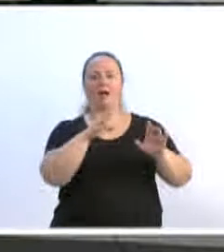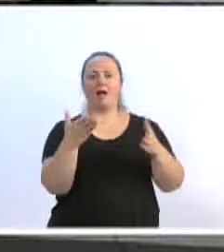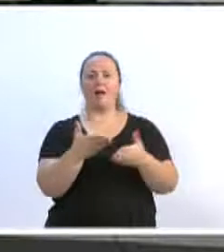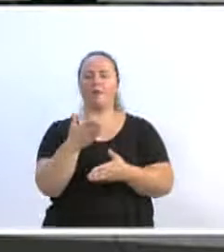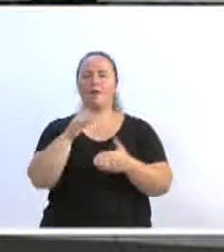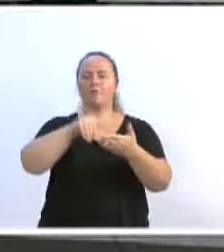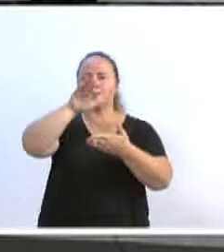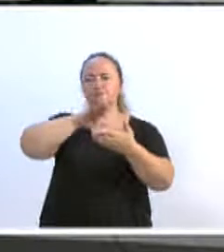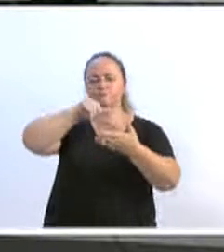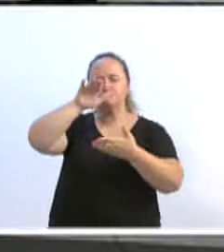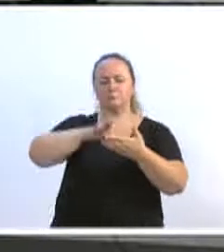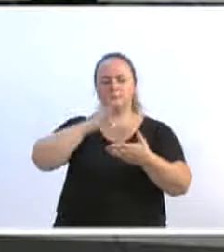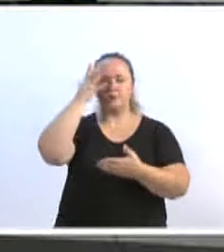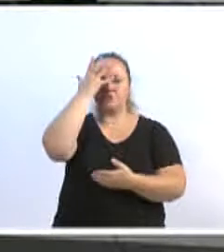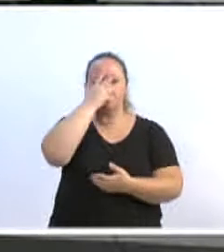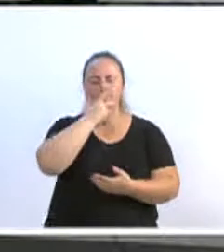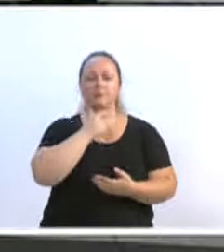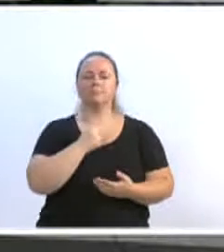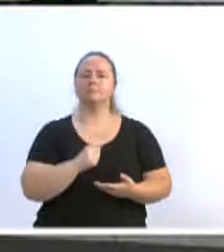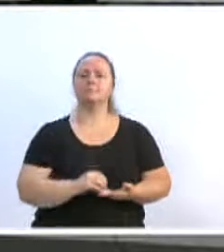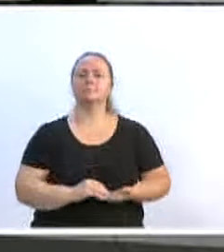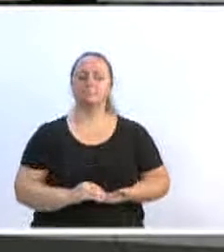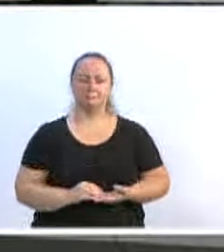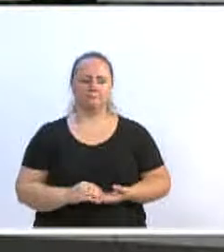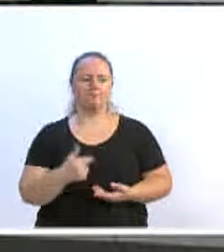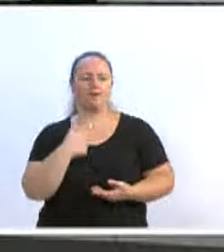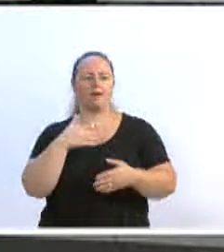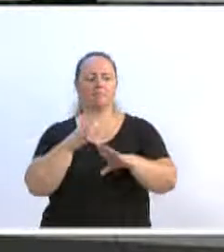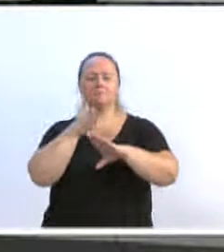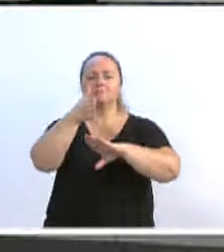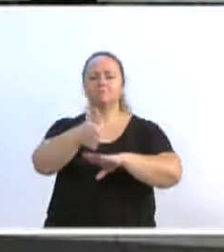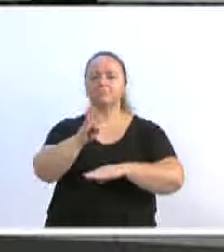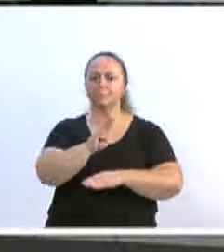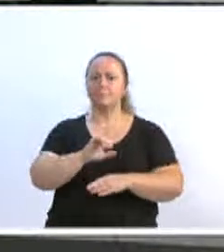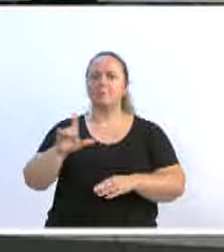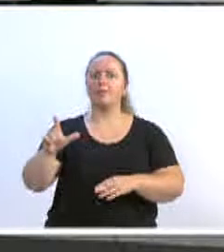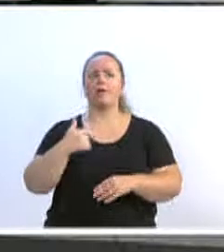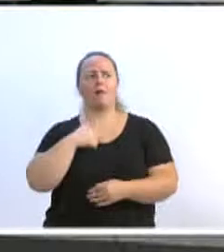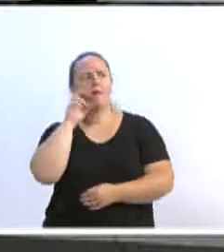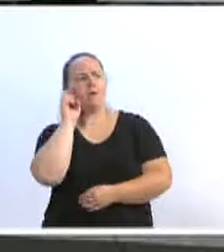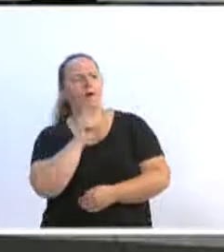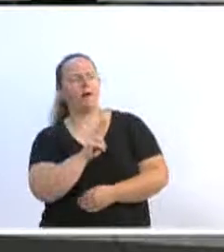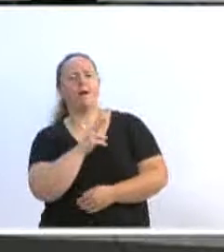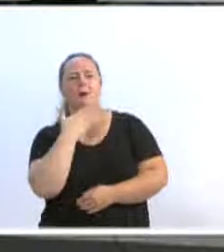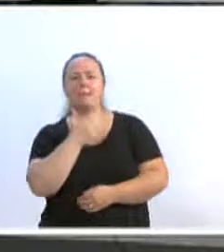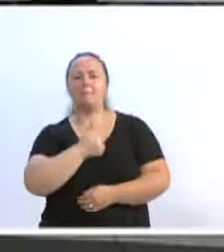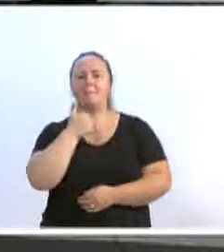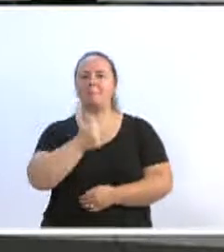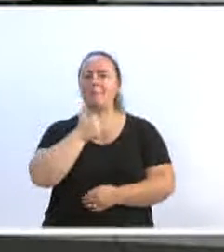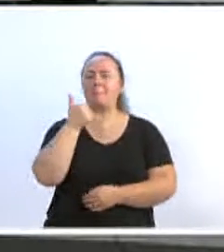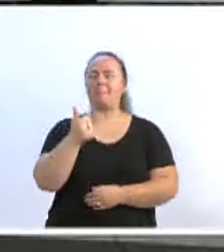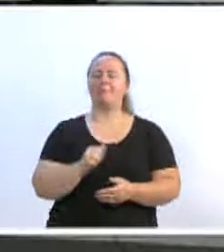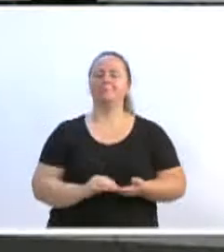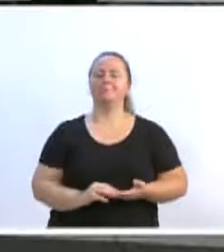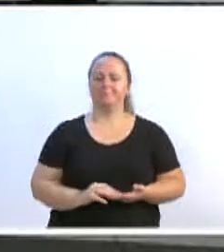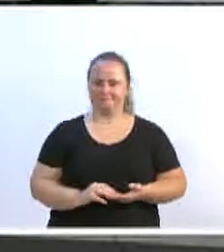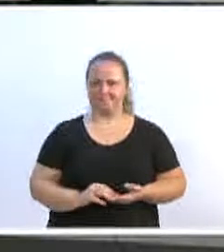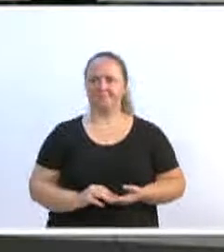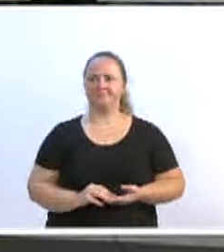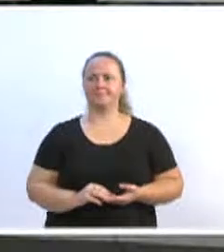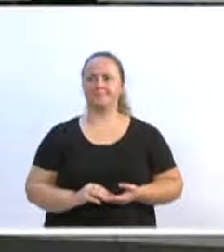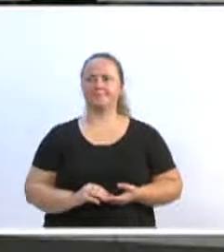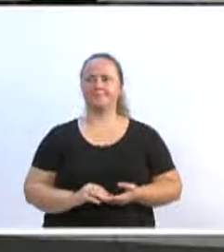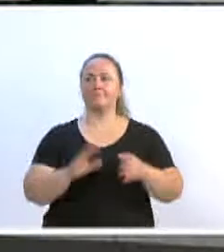tão feliz, ele falou, por ir em Blumenau e ver que vocês estão vencendo a pichação. Feliz também, pode tirar, Tari,